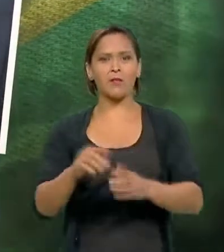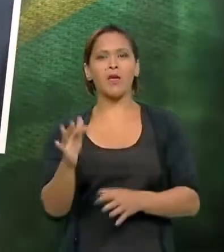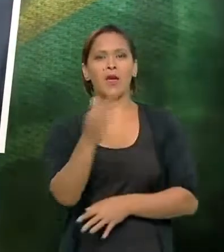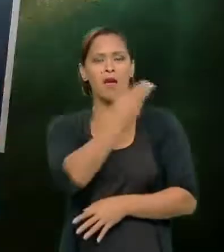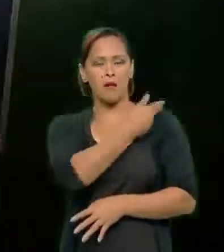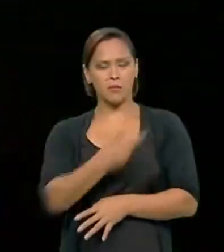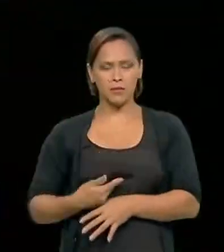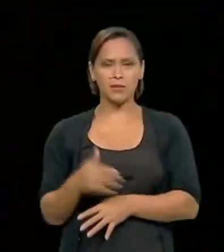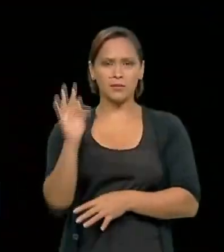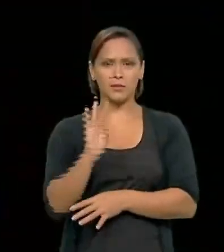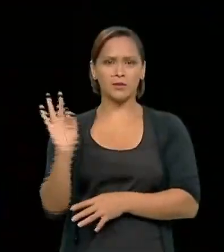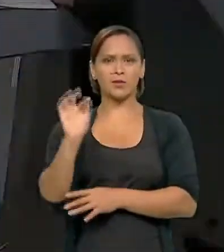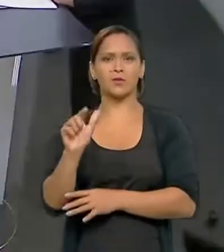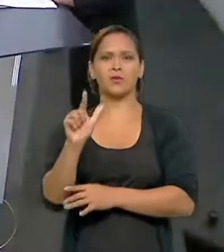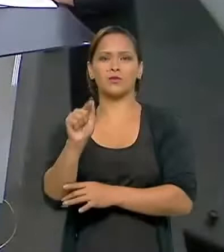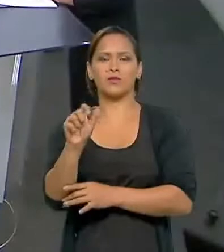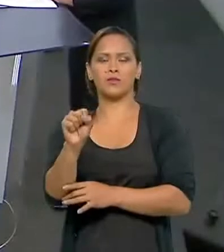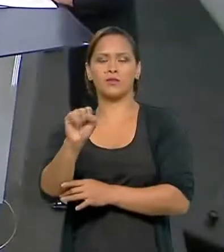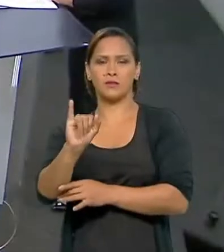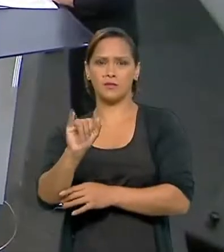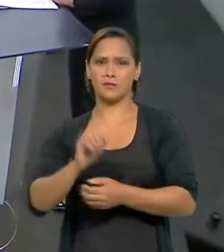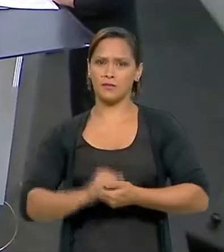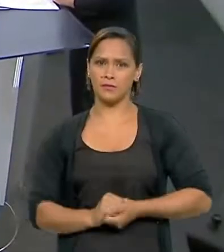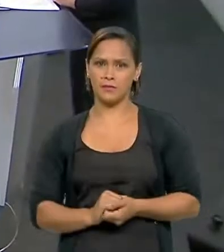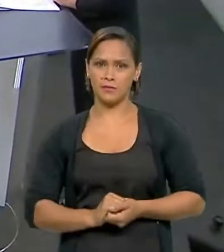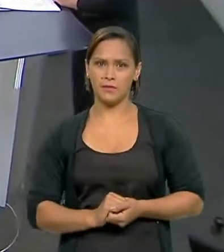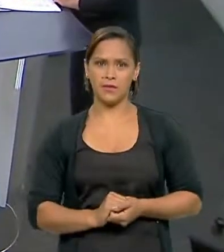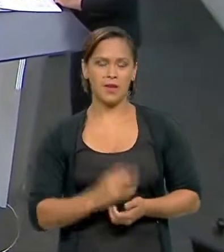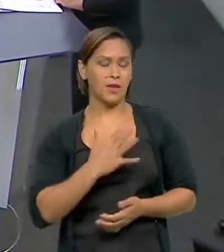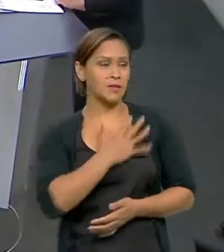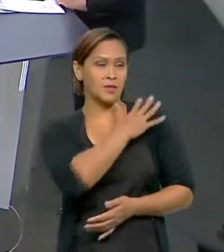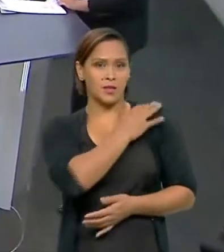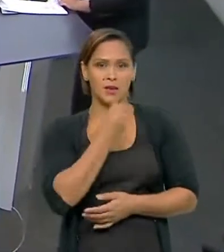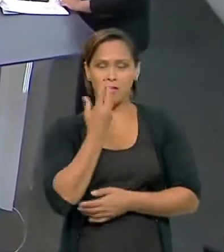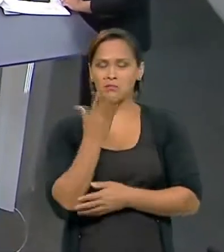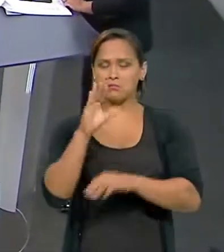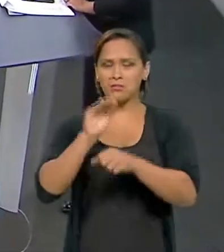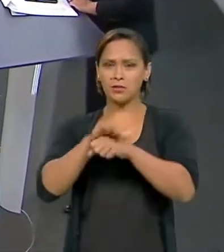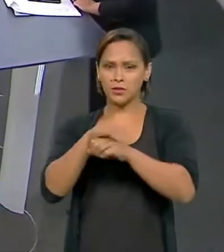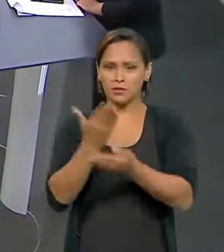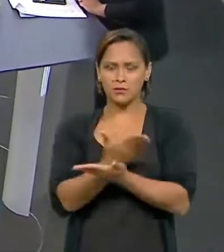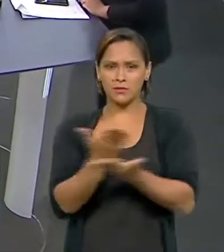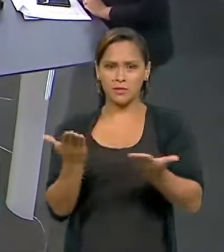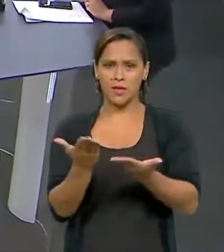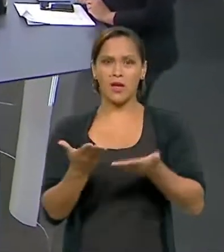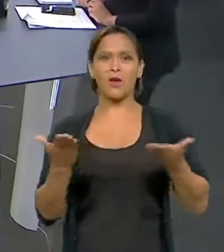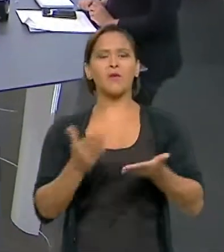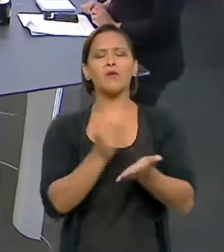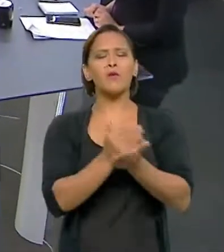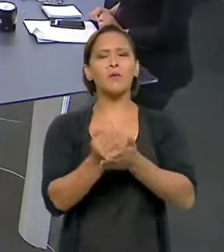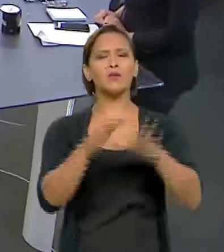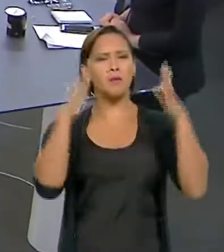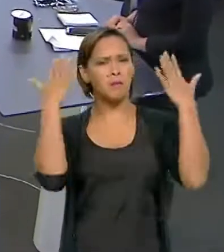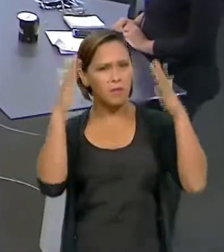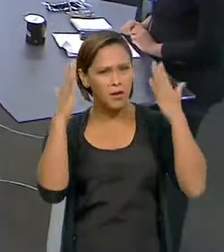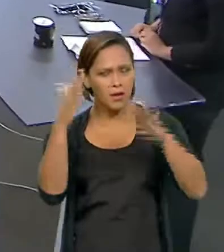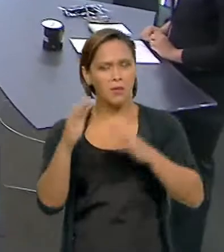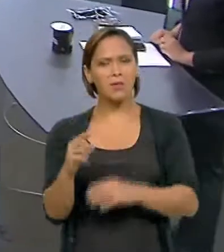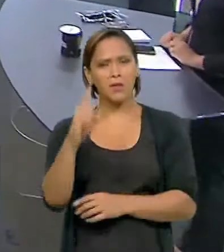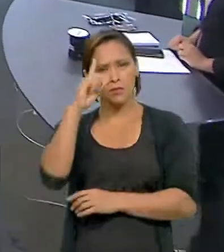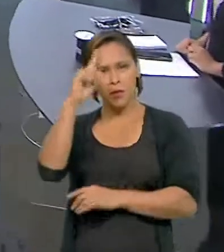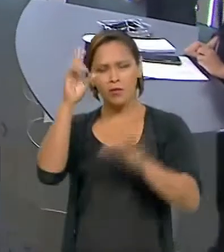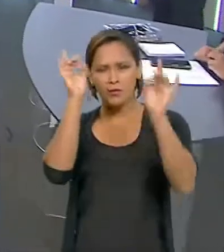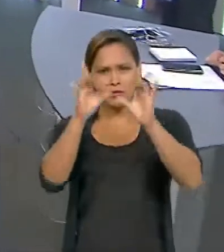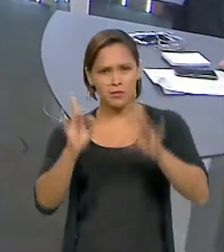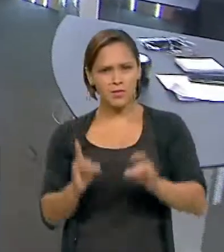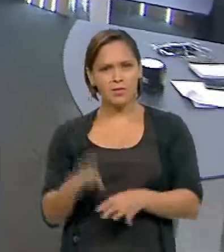República, o GSI. General, boa noite. Muito obrigada por o senhor estar aqui conosco. Começo já te dando parabéns pelo dia do Exército.